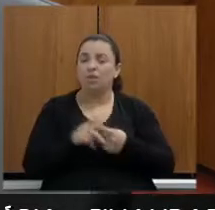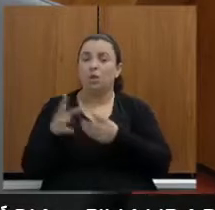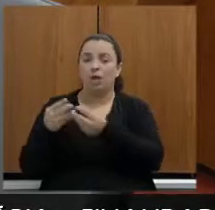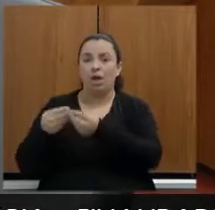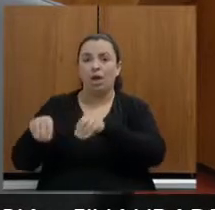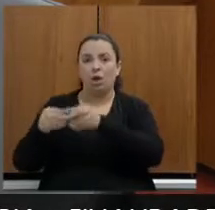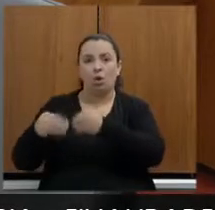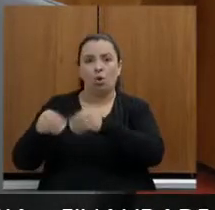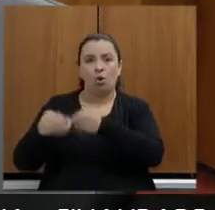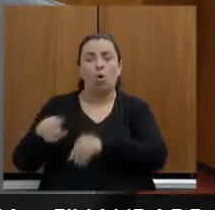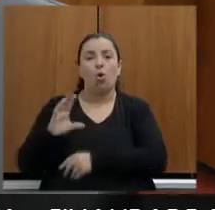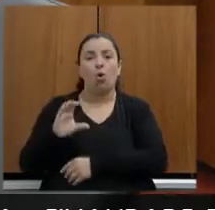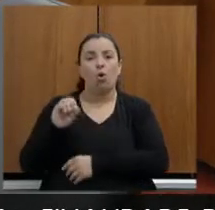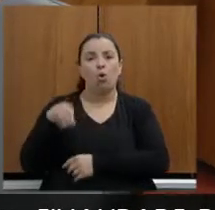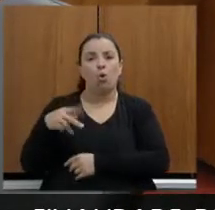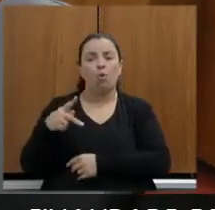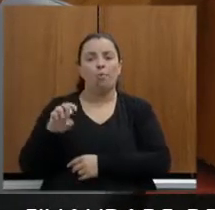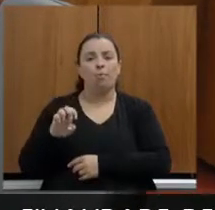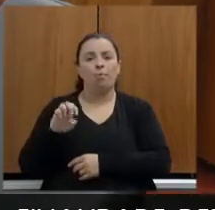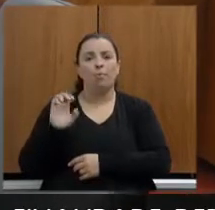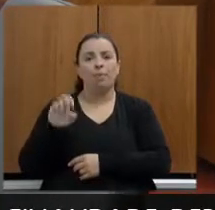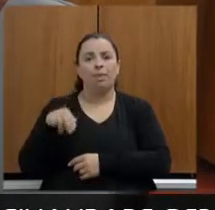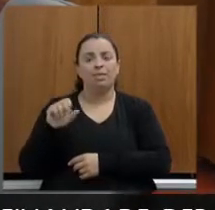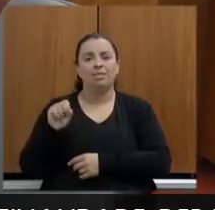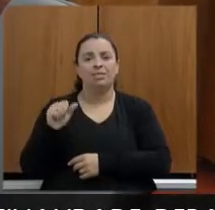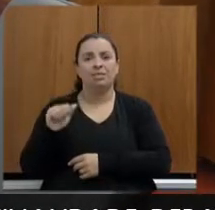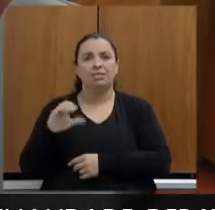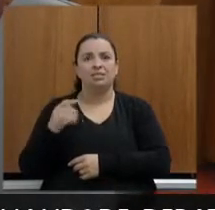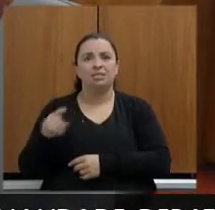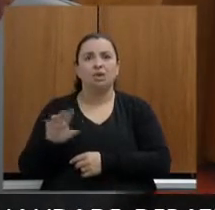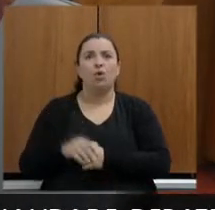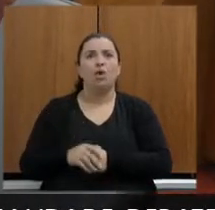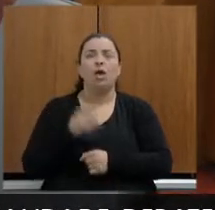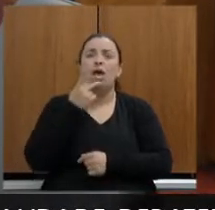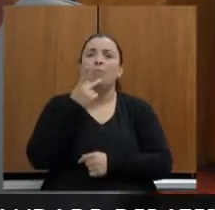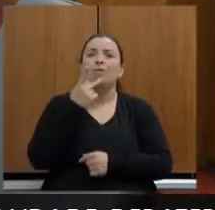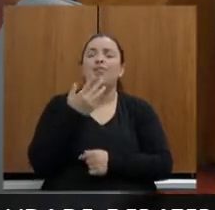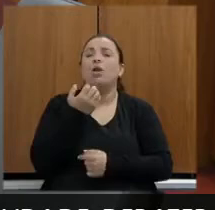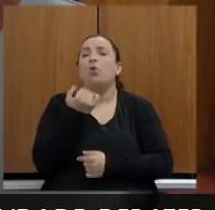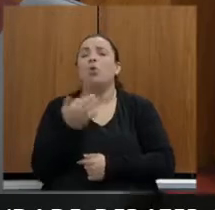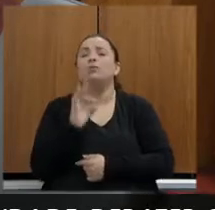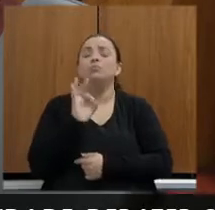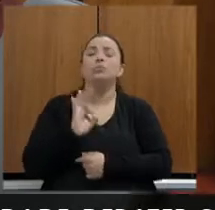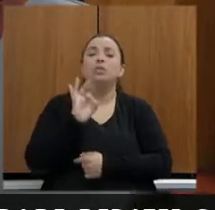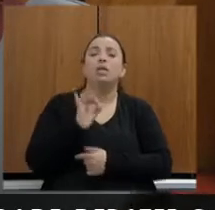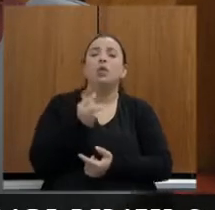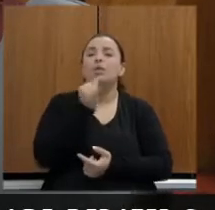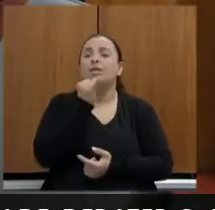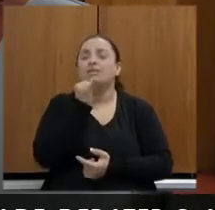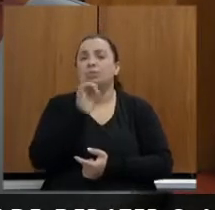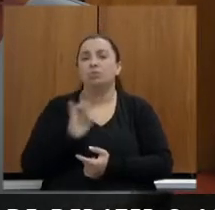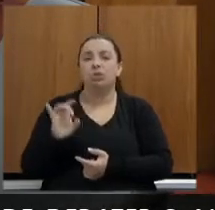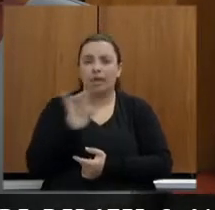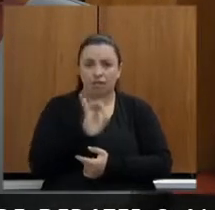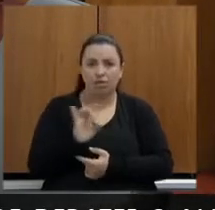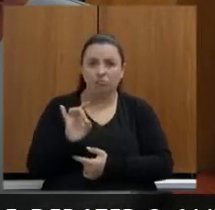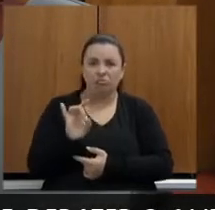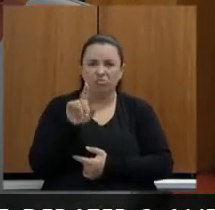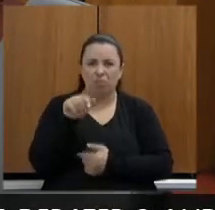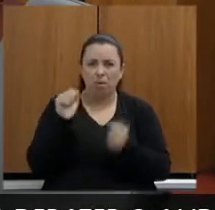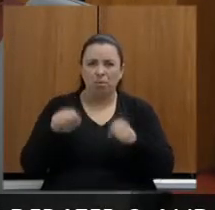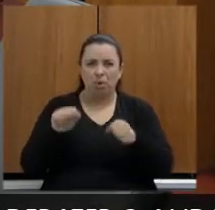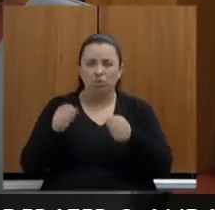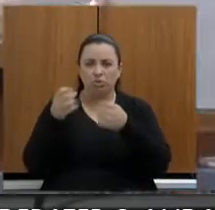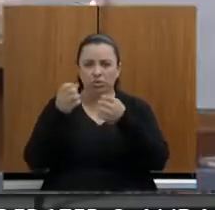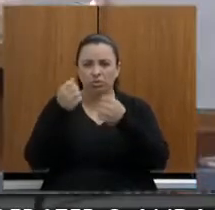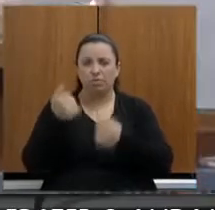Compensação. É só para tecer um comentário maior sobre os percentuais e, por exemplo, exemplos de cada um. Certo. Então, vamos dar